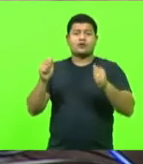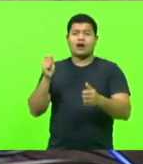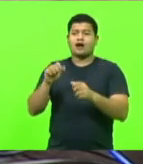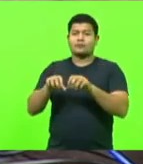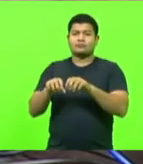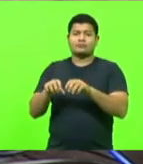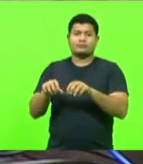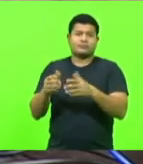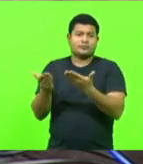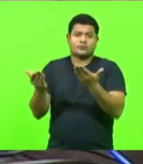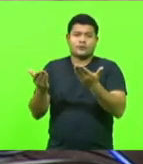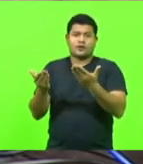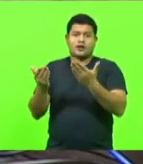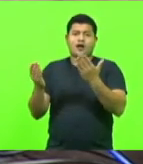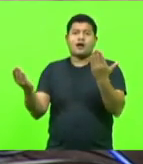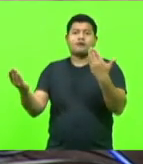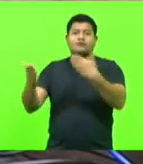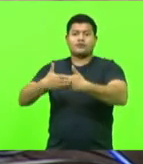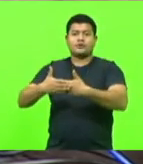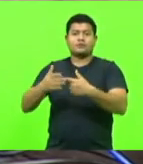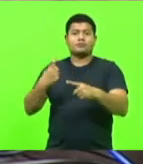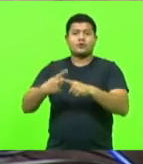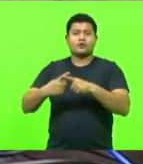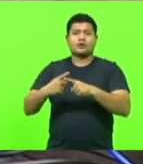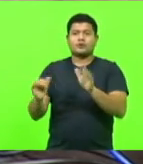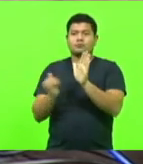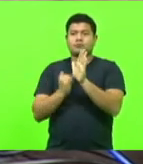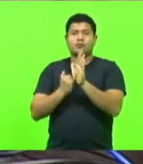dinheiro dos impostos sempre vai mantê-la.